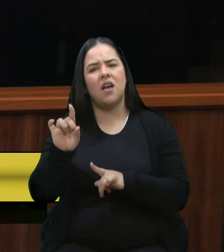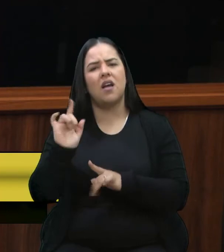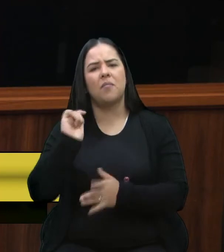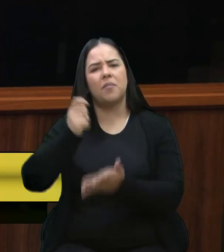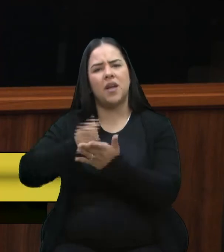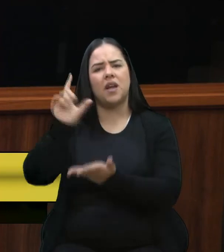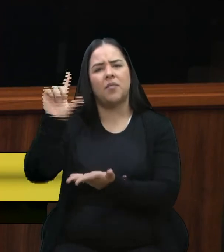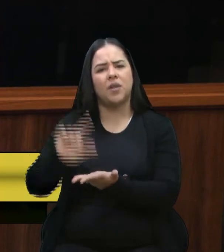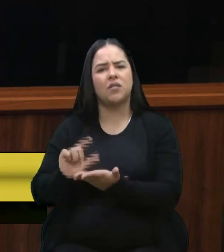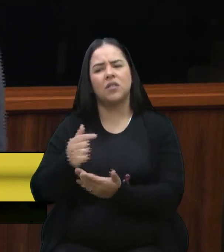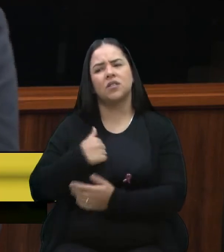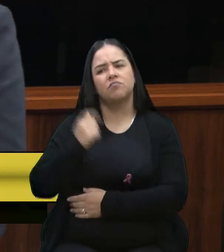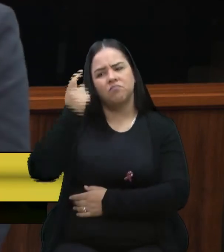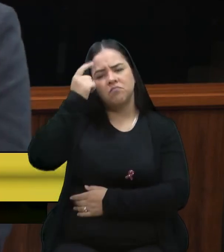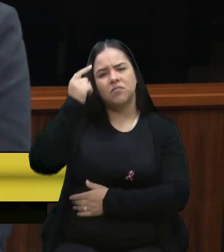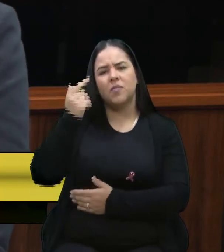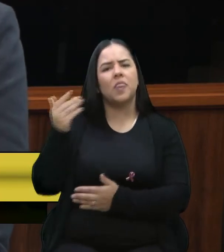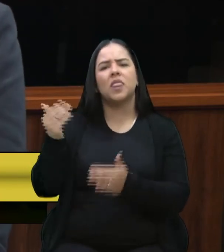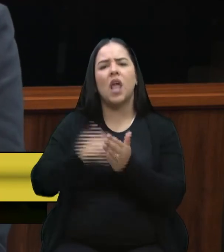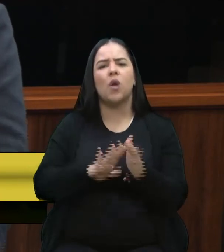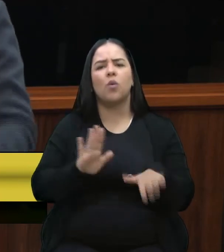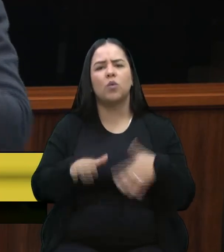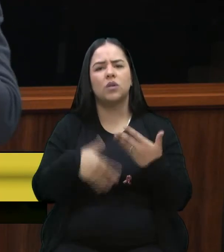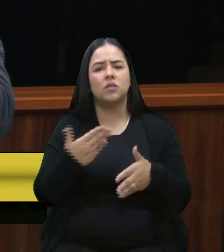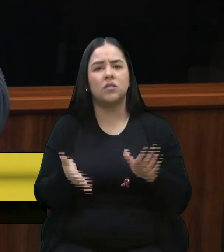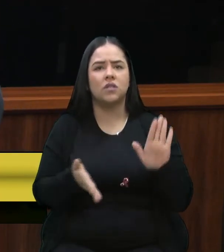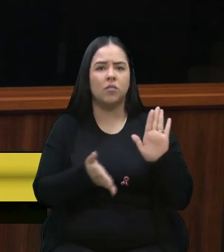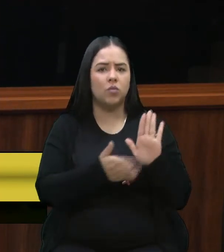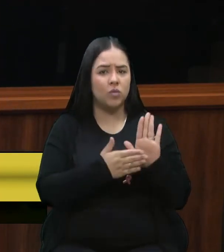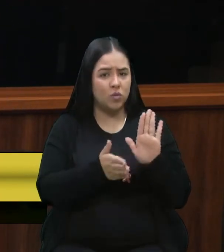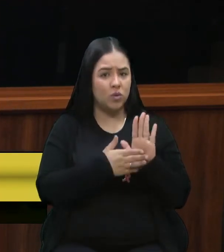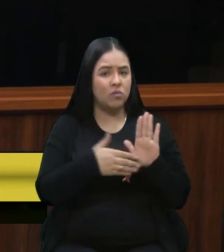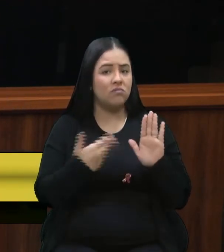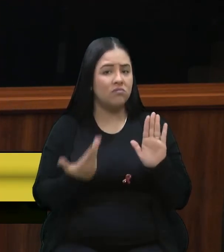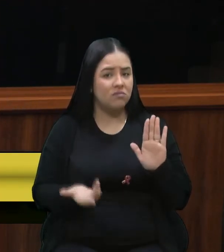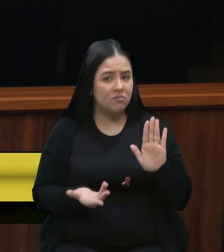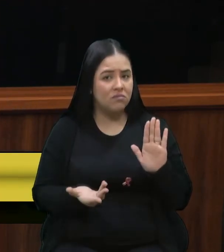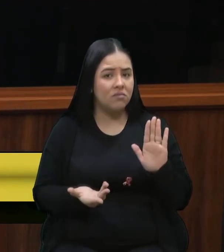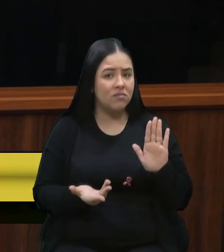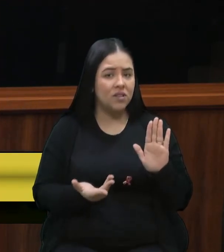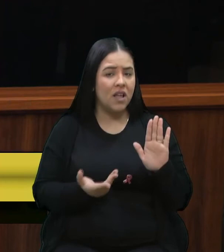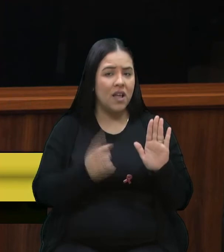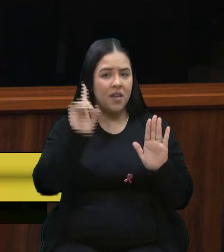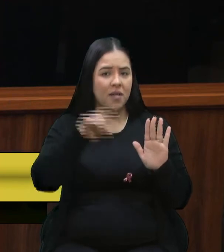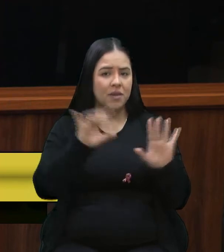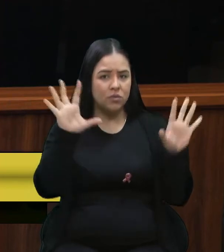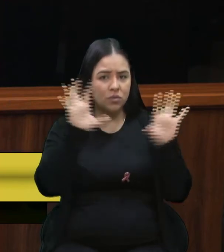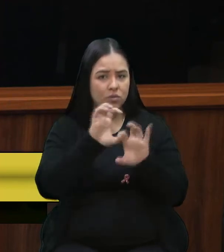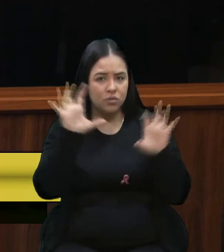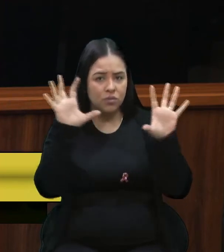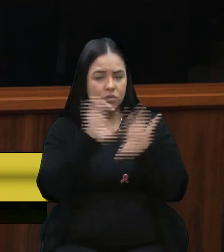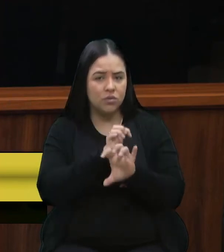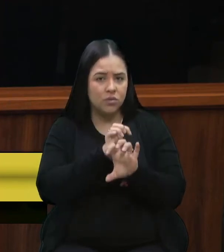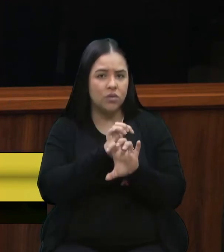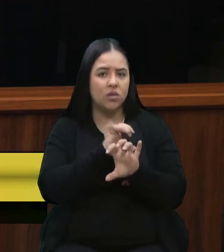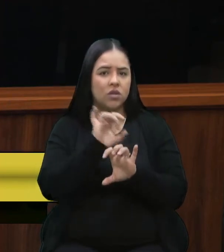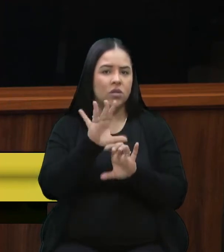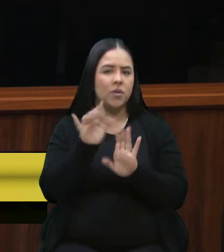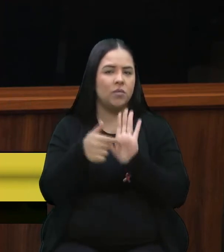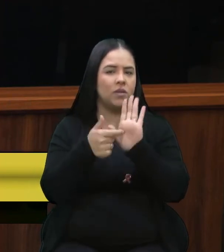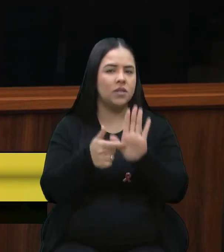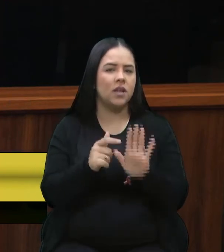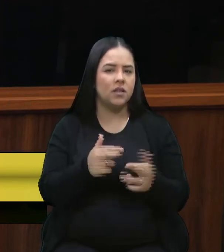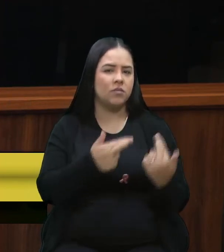até que ponto essa proposta, ela é uma cortina de fumaça para atribuir uma responsabilidade